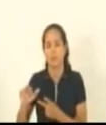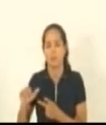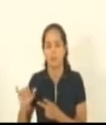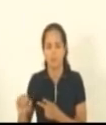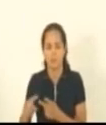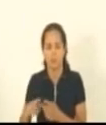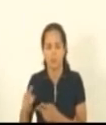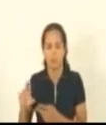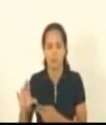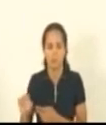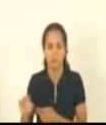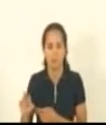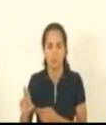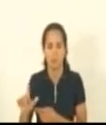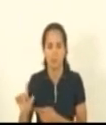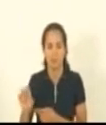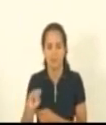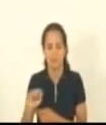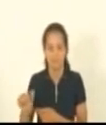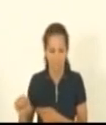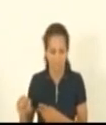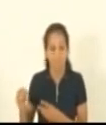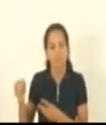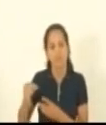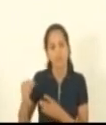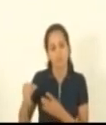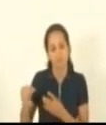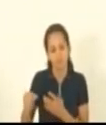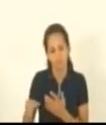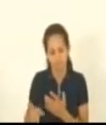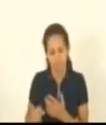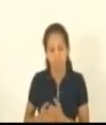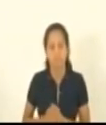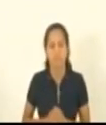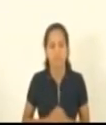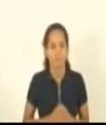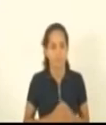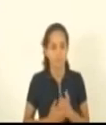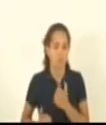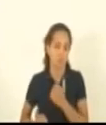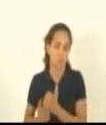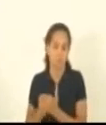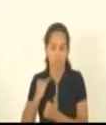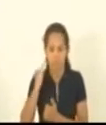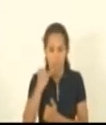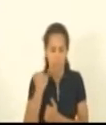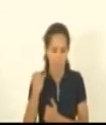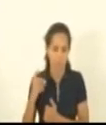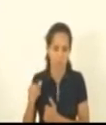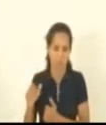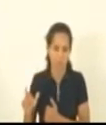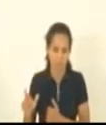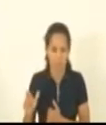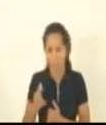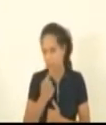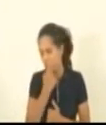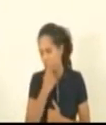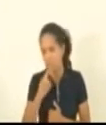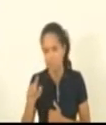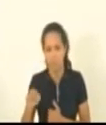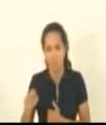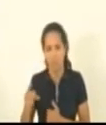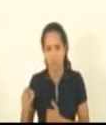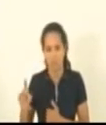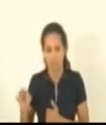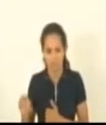Rezende Raquel Lessa Dilce Espíndola Hudson Leal e Calegari Suplentes Janete de Sá Dari Pagung Tedorico Ferraz Zé Preto Lucas